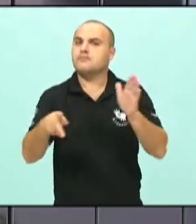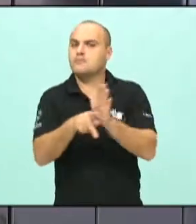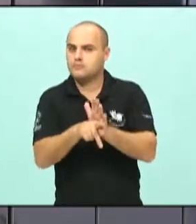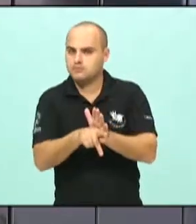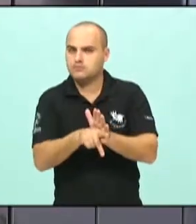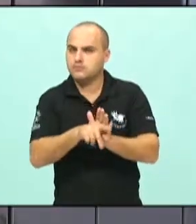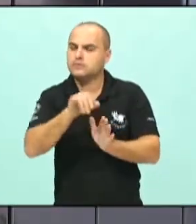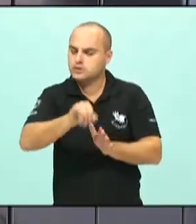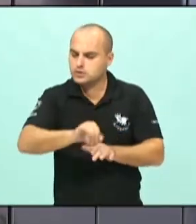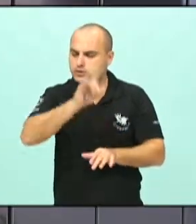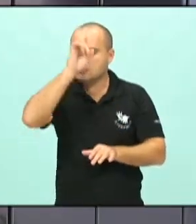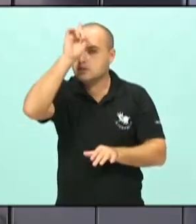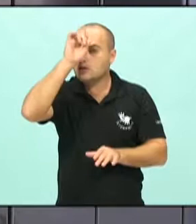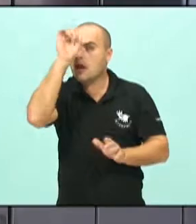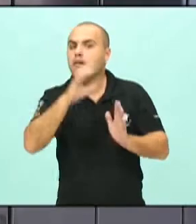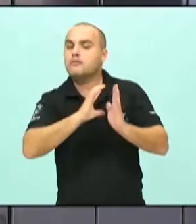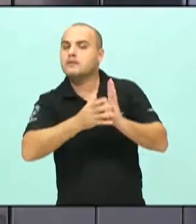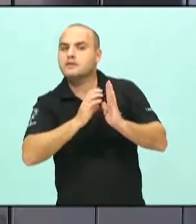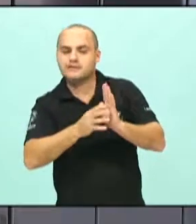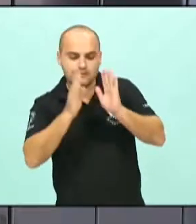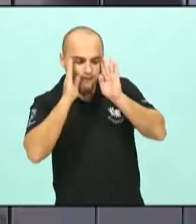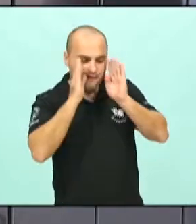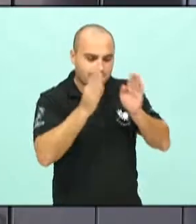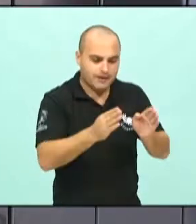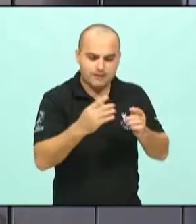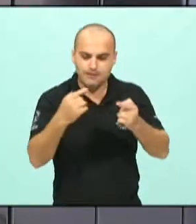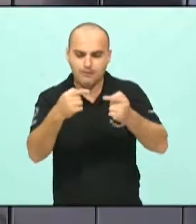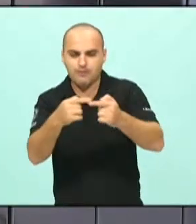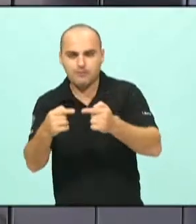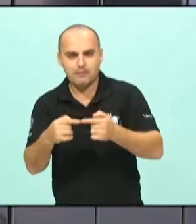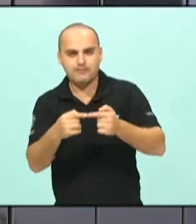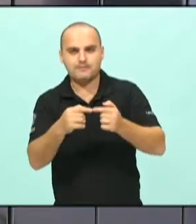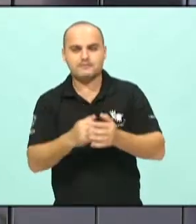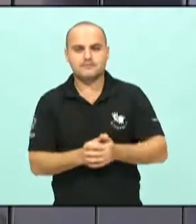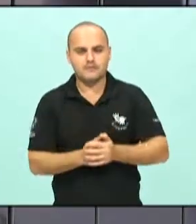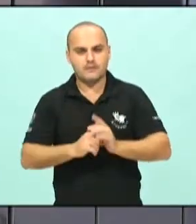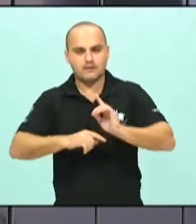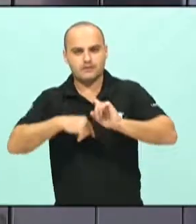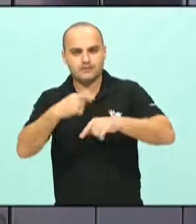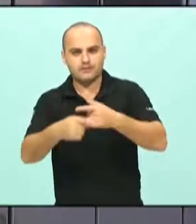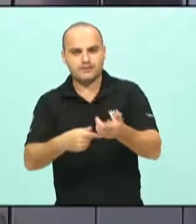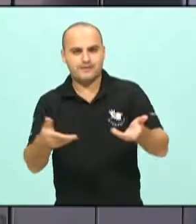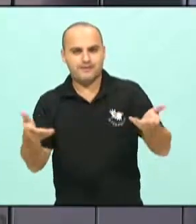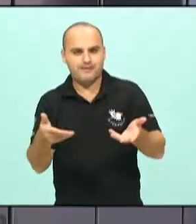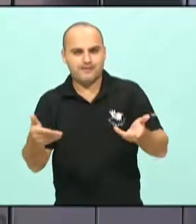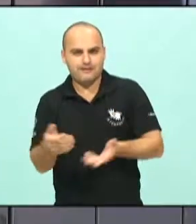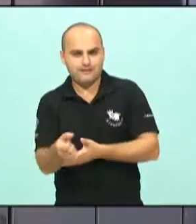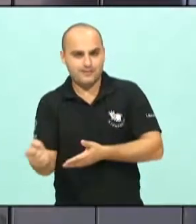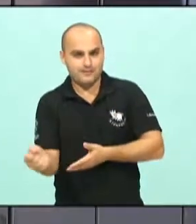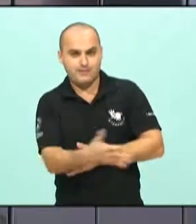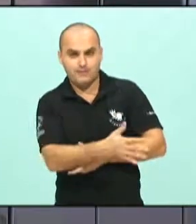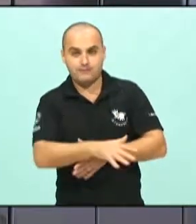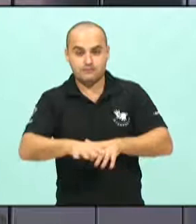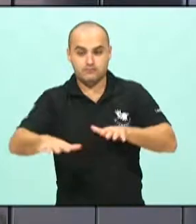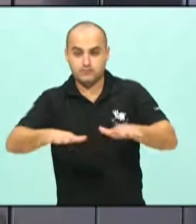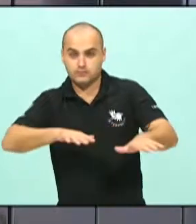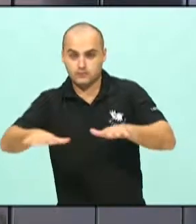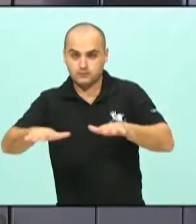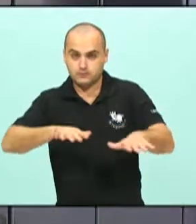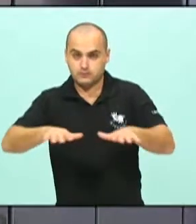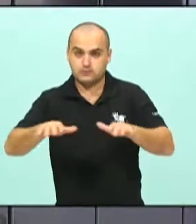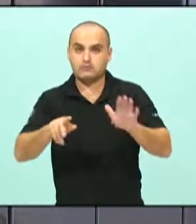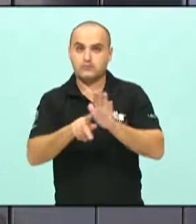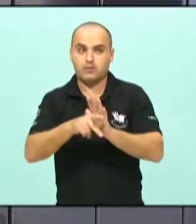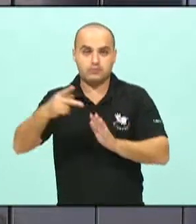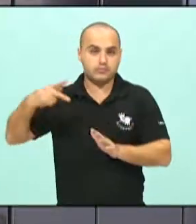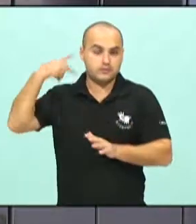de ideologia partidária. E aí, depois, com essa nova movimentação, nova movimentação